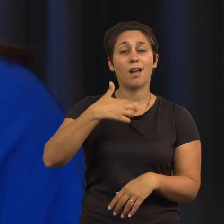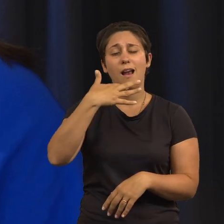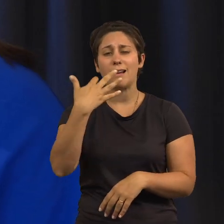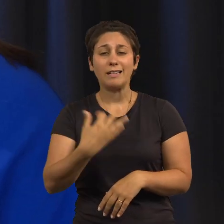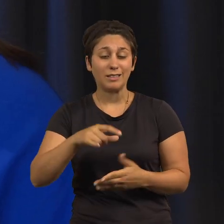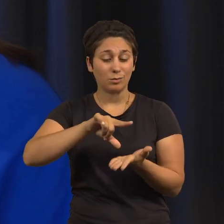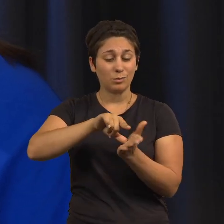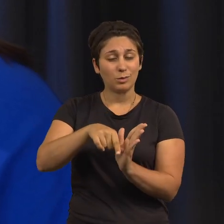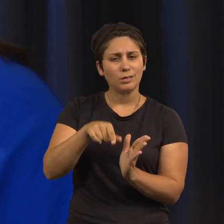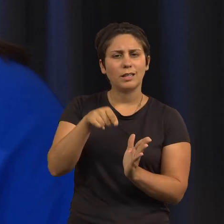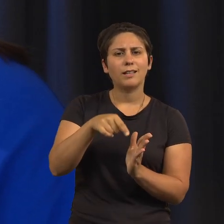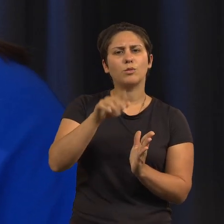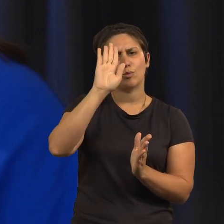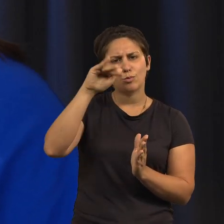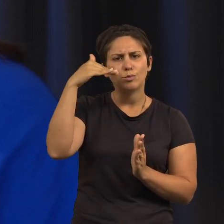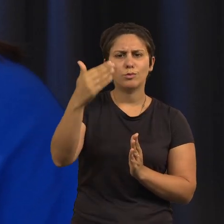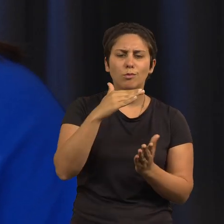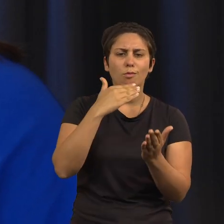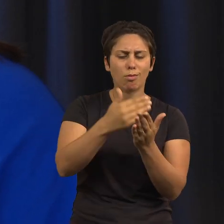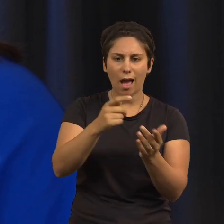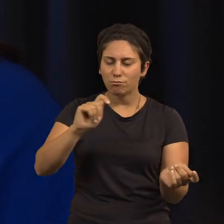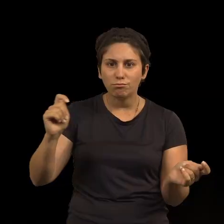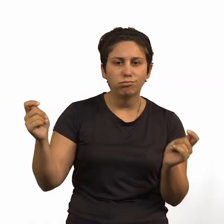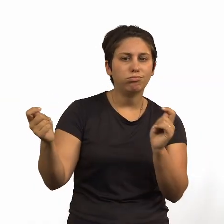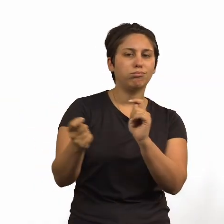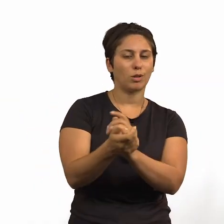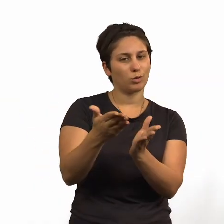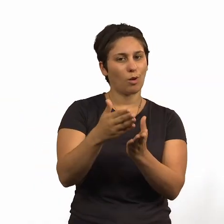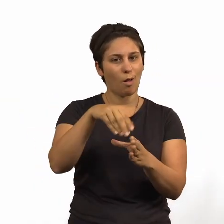muito significativo nos nossos contextos educativos.